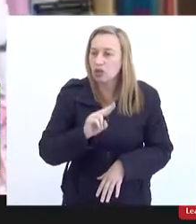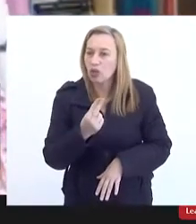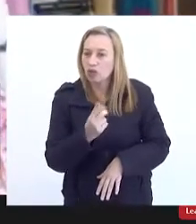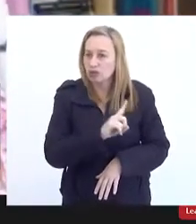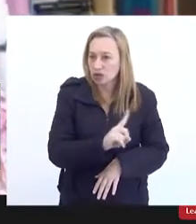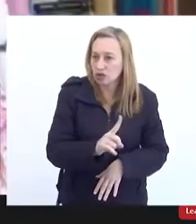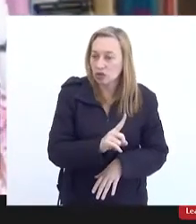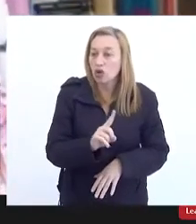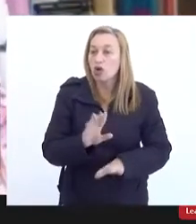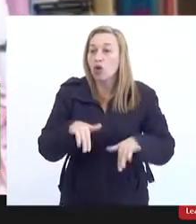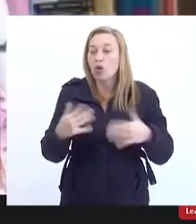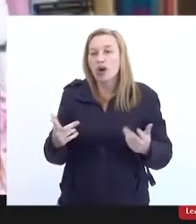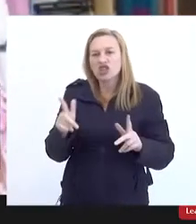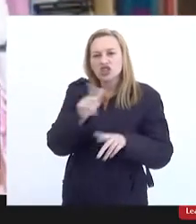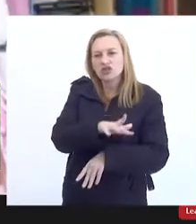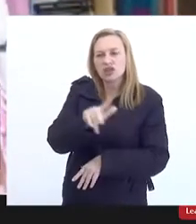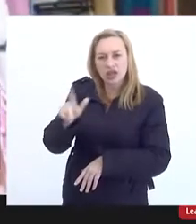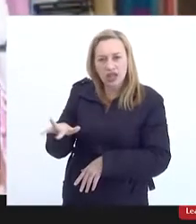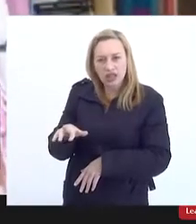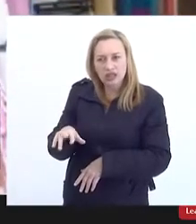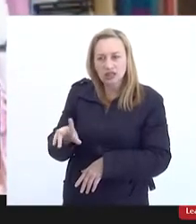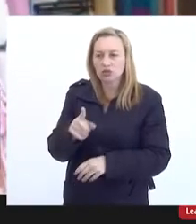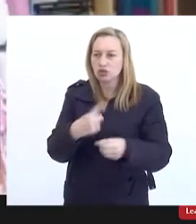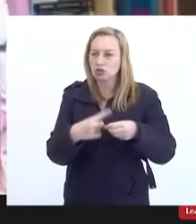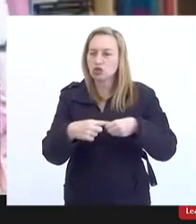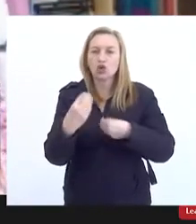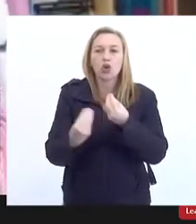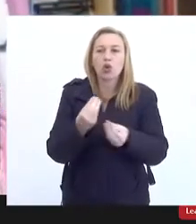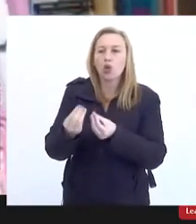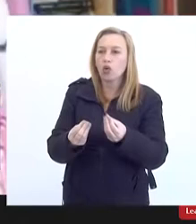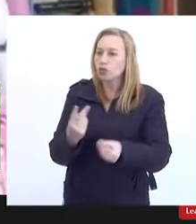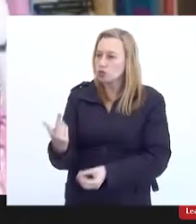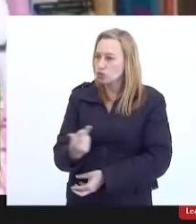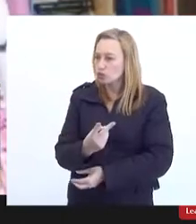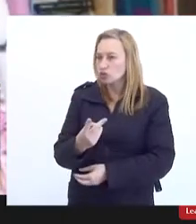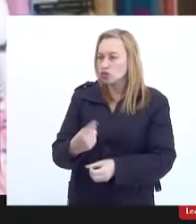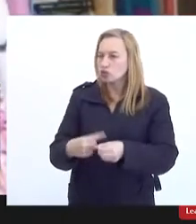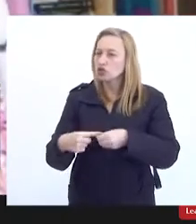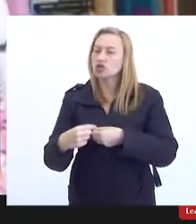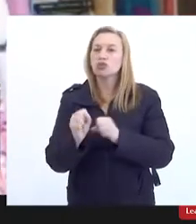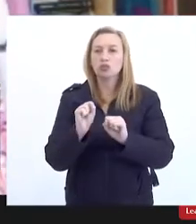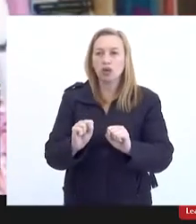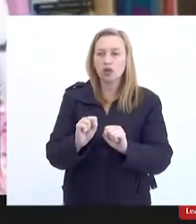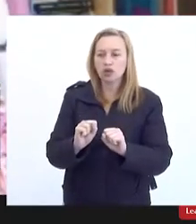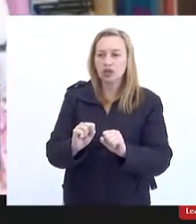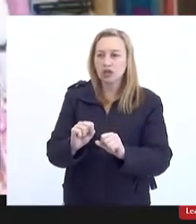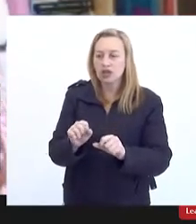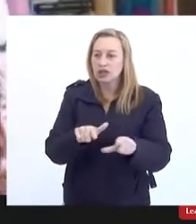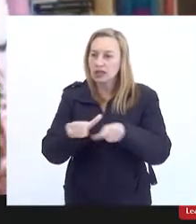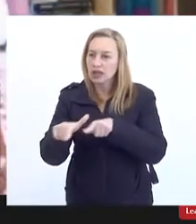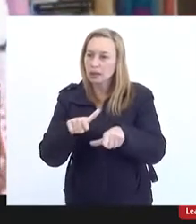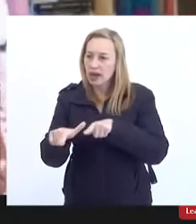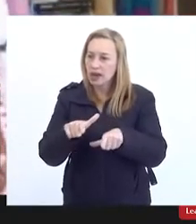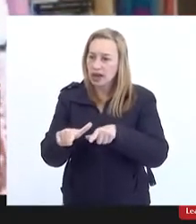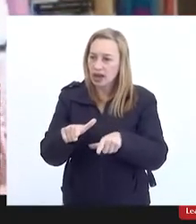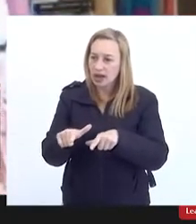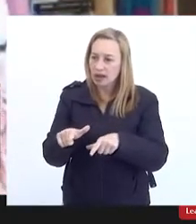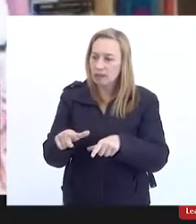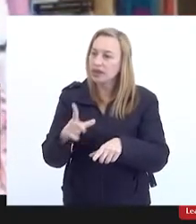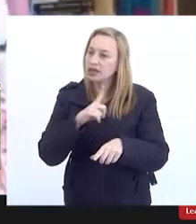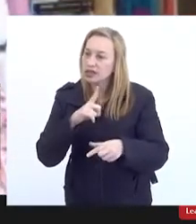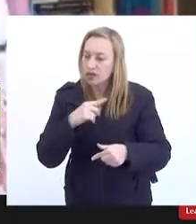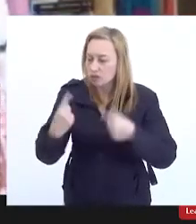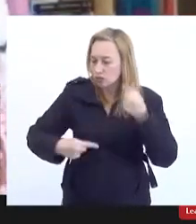esses municípios? Como esses municípios podem se articular entre si para garantir que haja uma política eficiente de saneamento